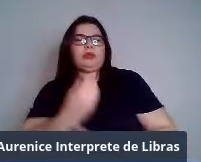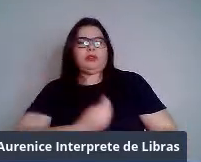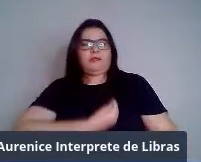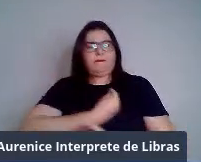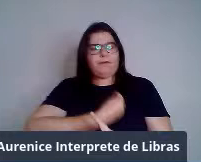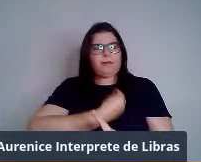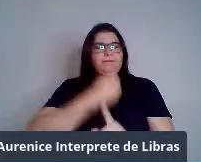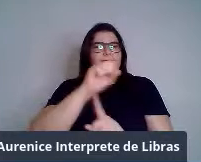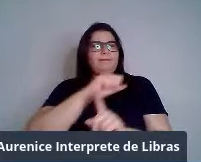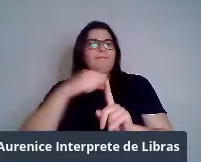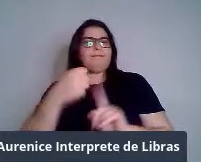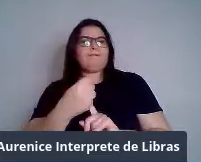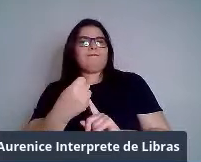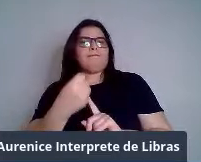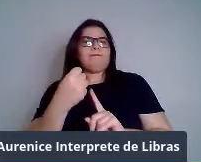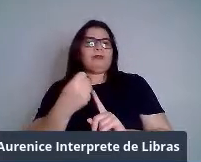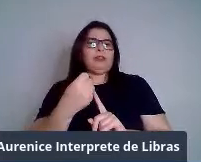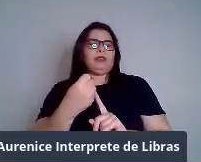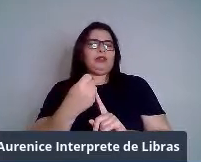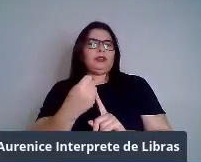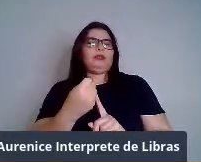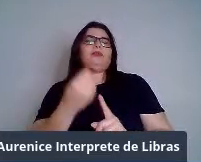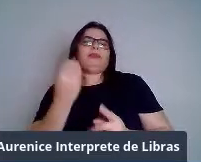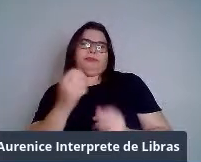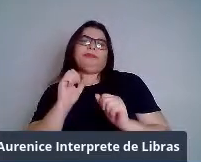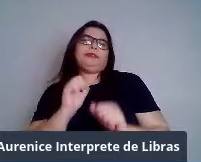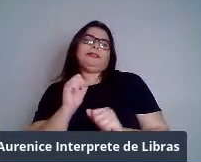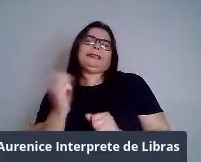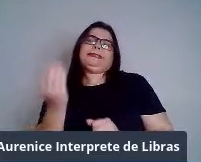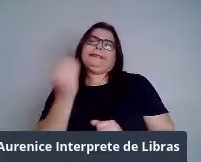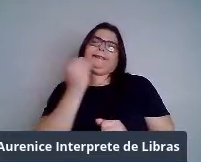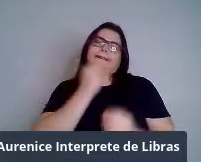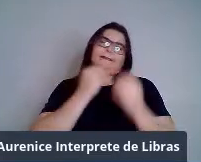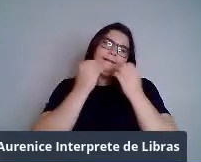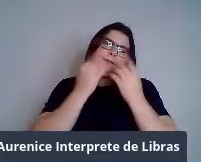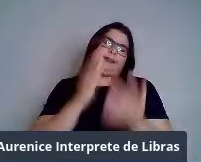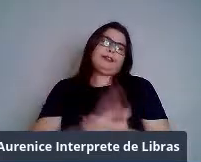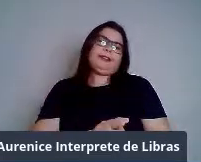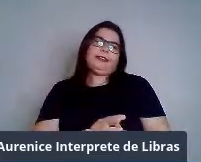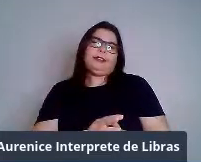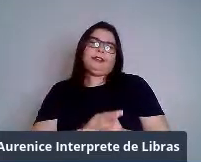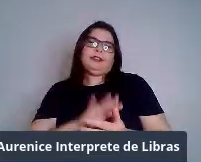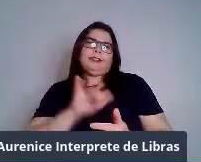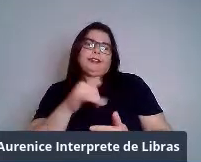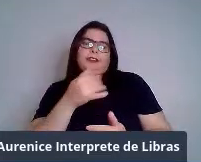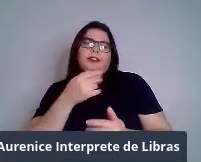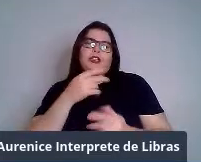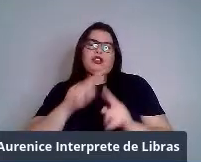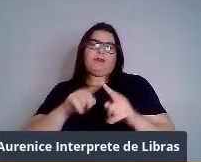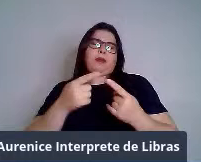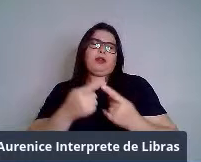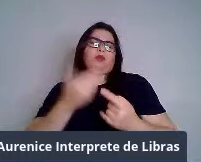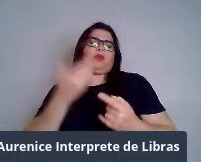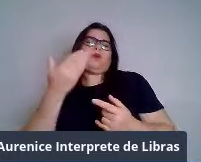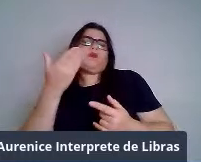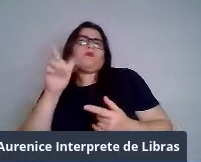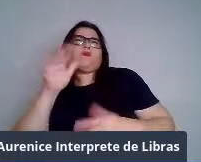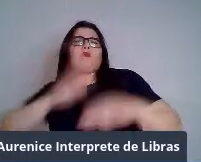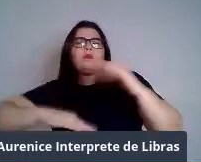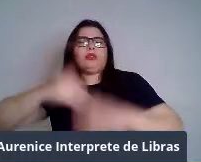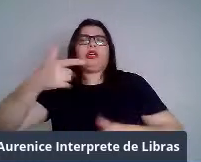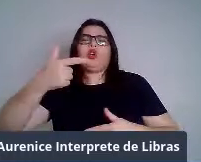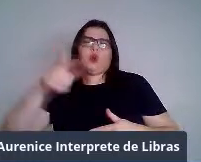pode ser sempre mais vantajosa, mas isso não é verdade, né? Como qualquer outro comportamento, alguns indivíduos que